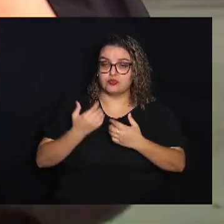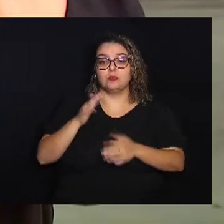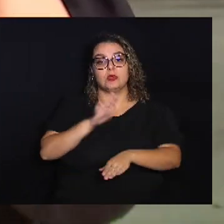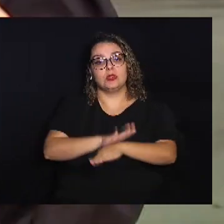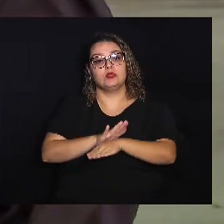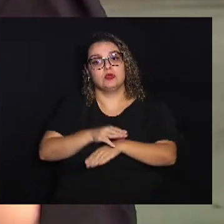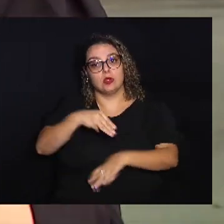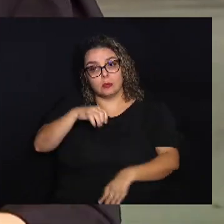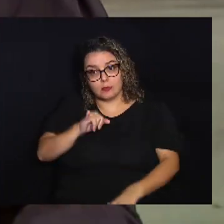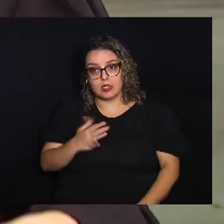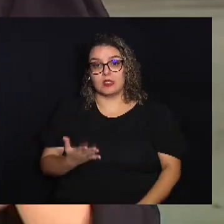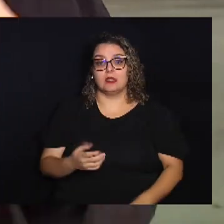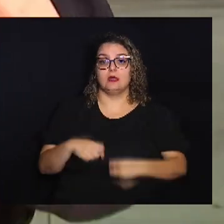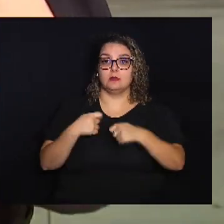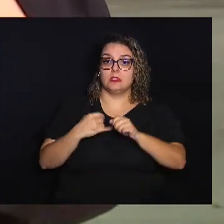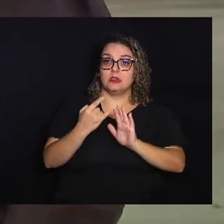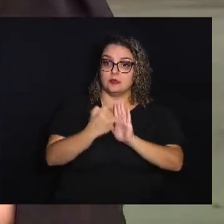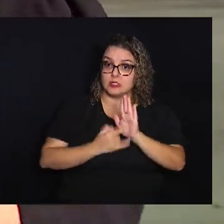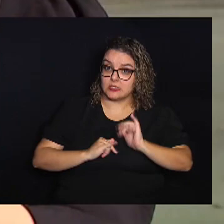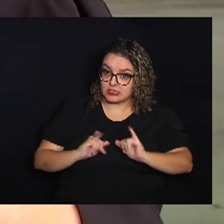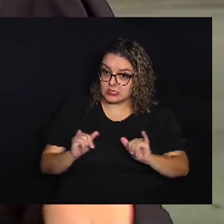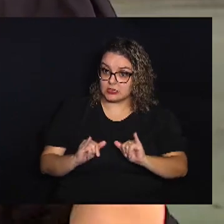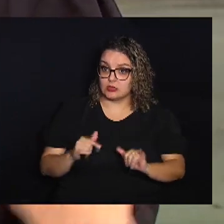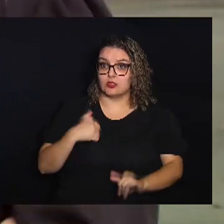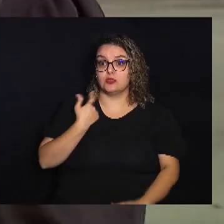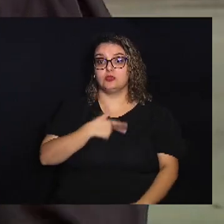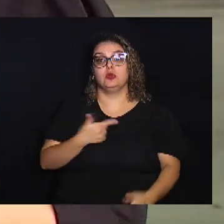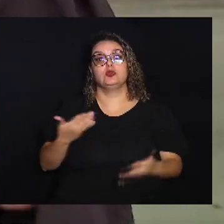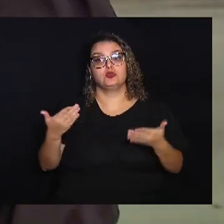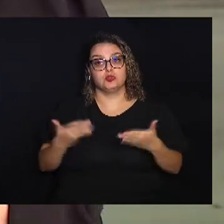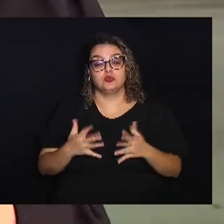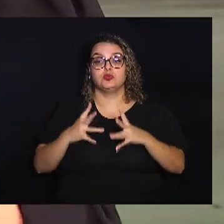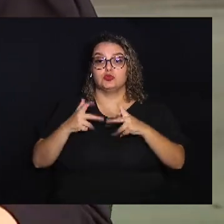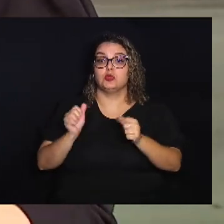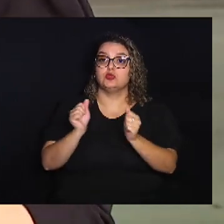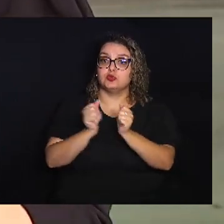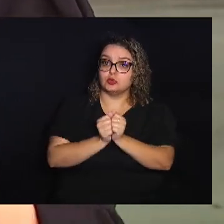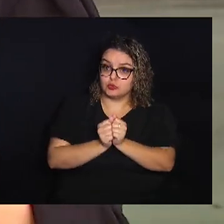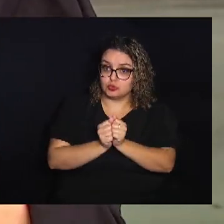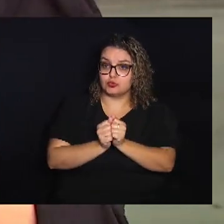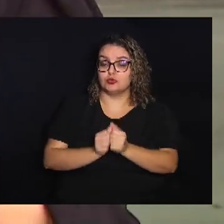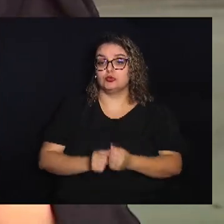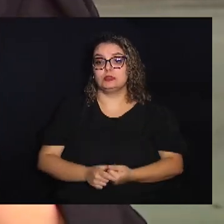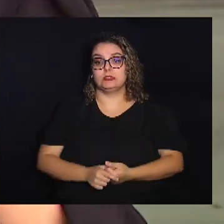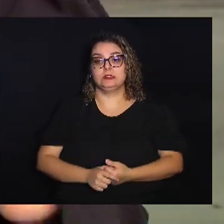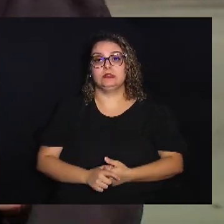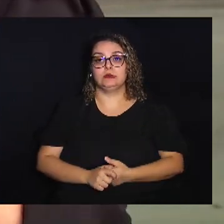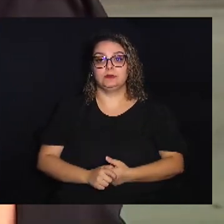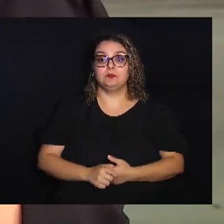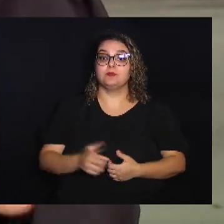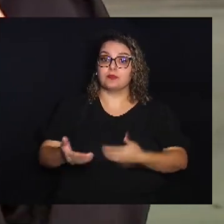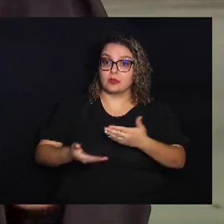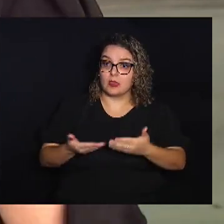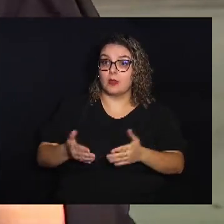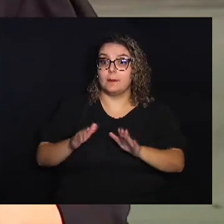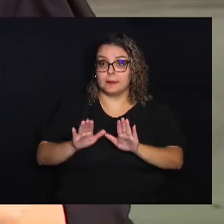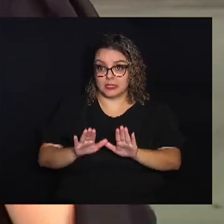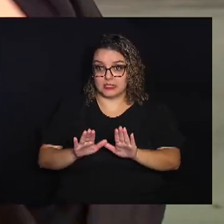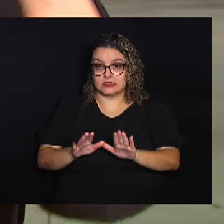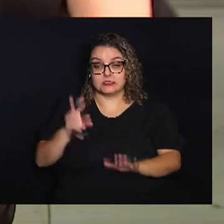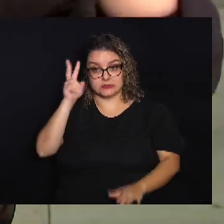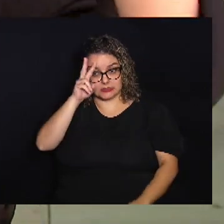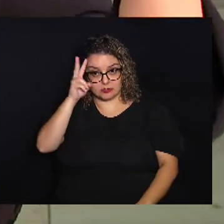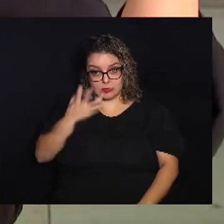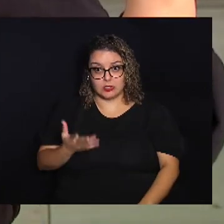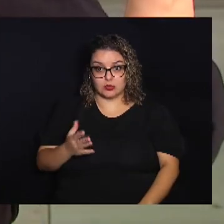precisa fazer essa declaração nós estamos hoje aqui todos juntos para esse serviço mas lembrando